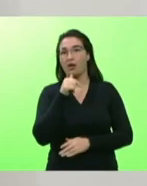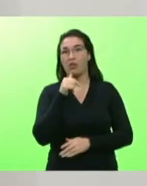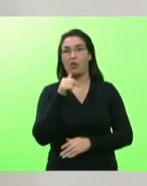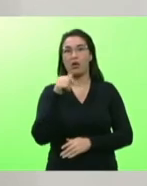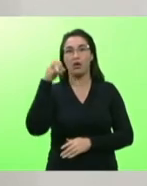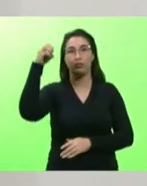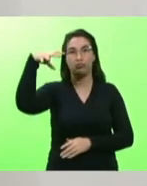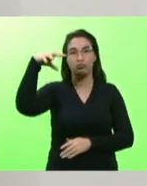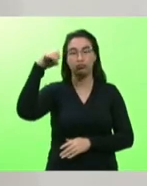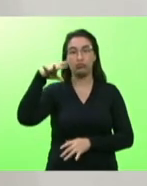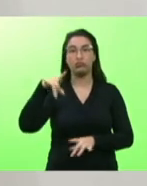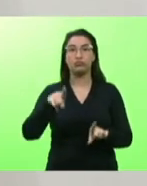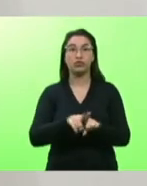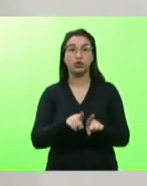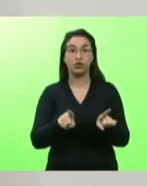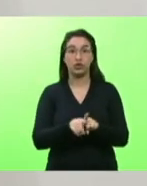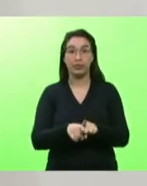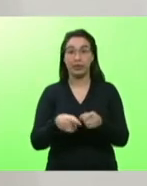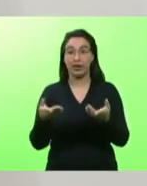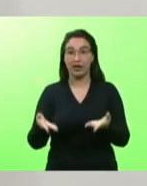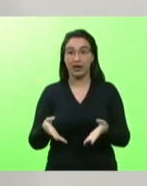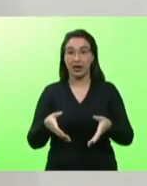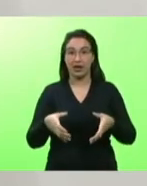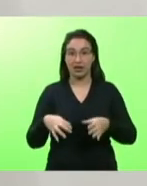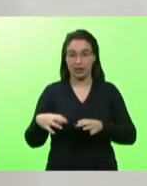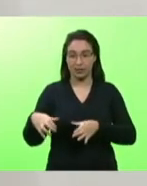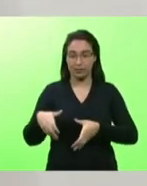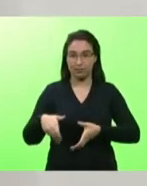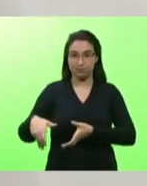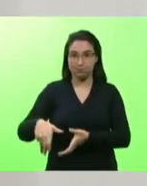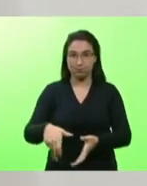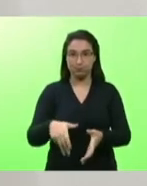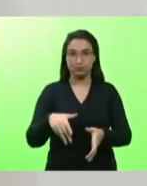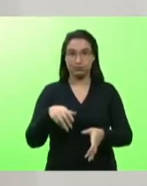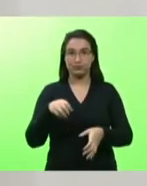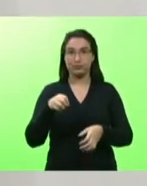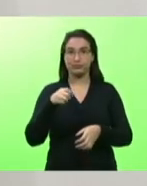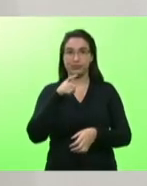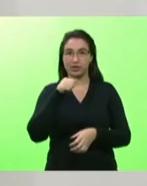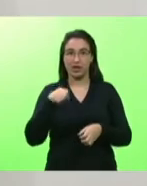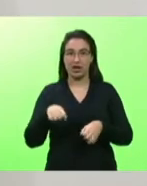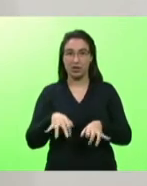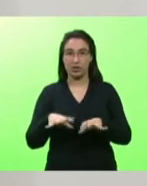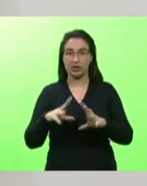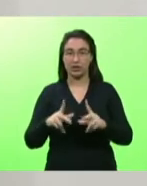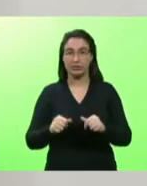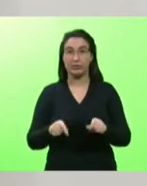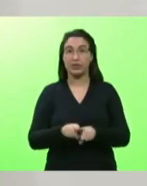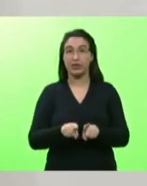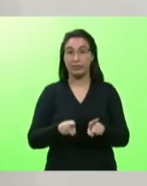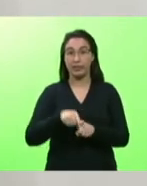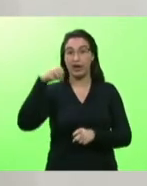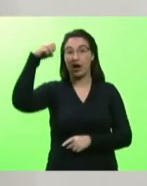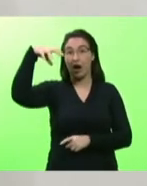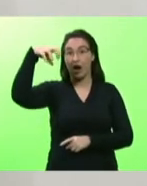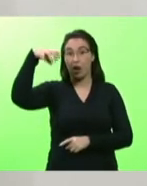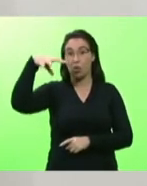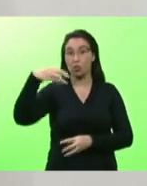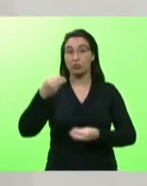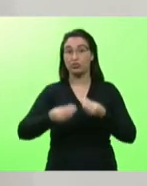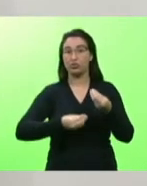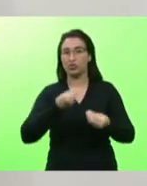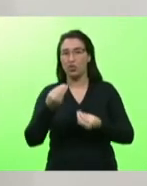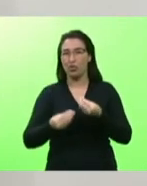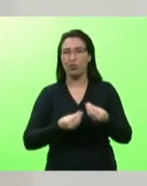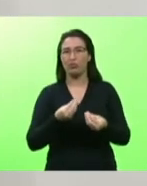do esgoto que você tem que pagar daí tem a luz que é absurdo de caro ah